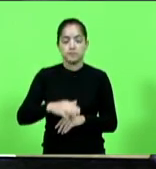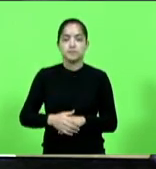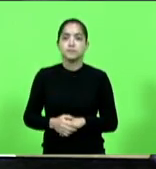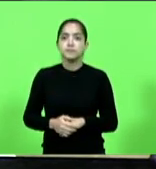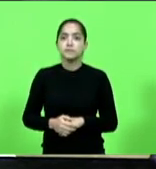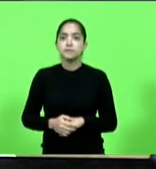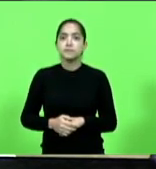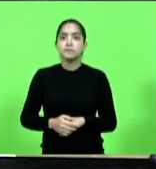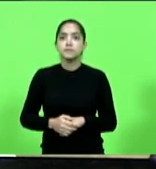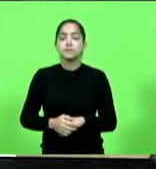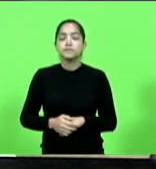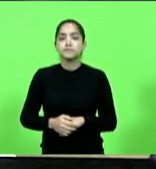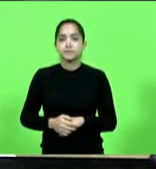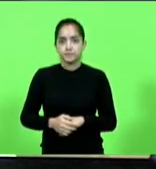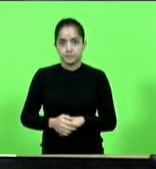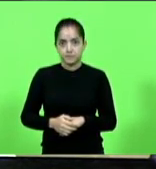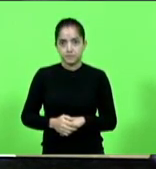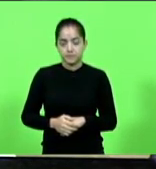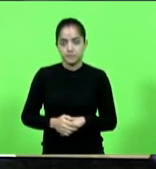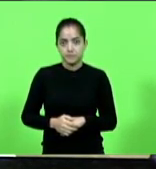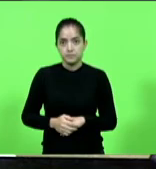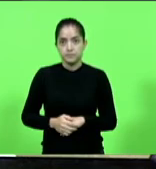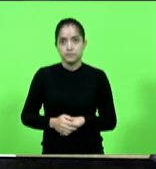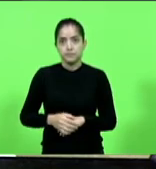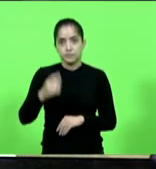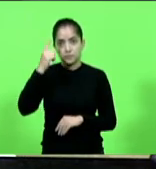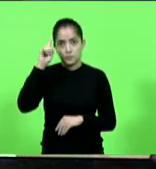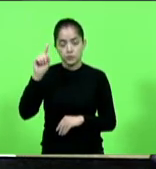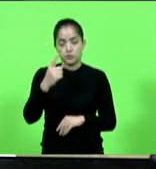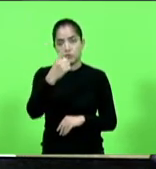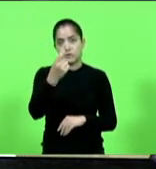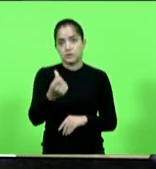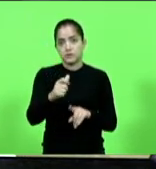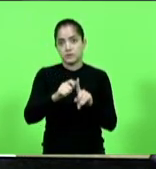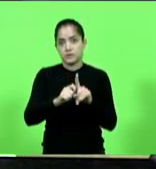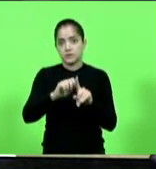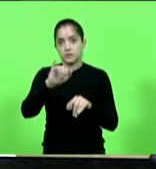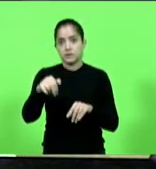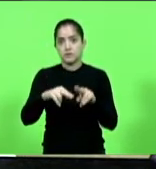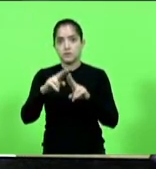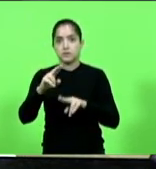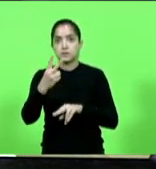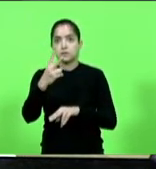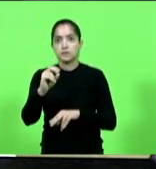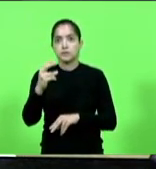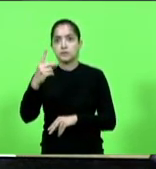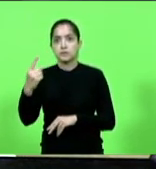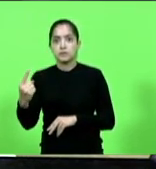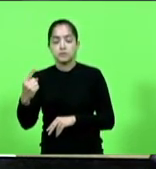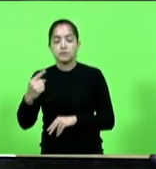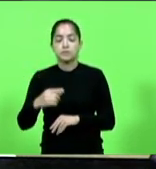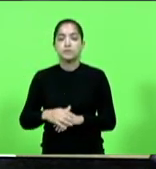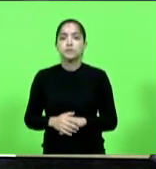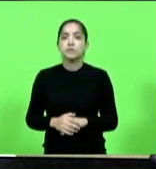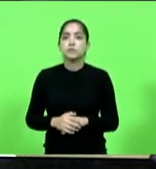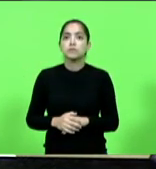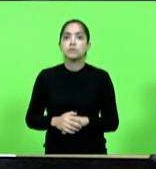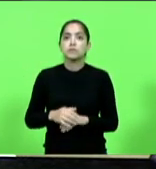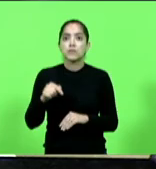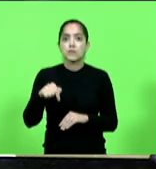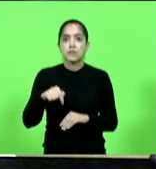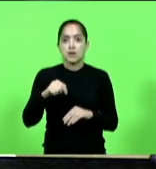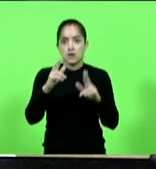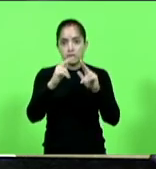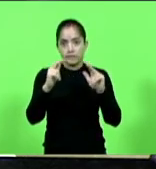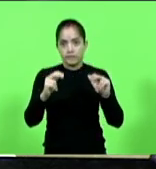Às 16 horas e 29 minutos do dia 16 do mês de junho do ano de 2021, nesta cidade